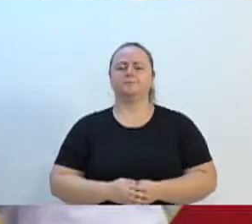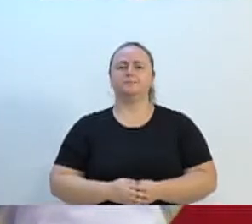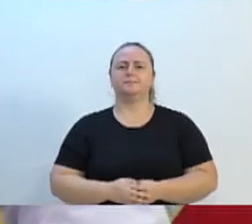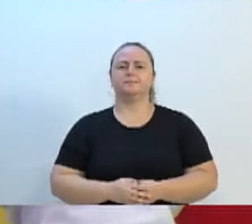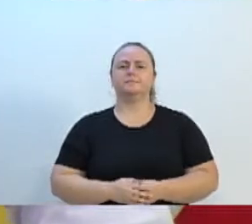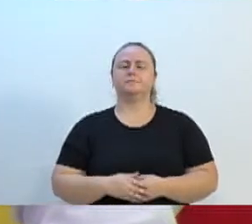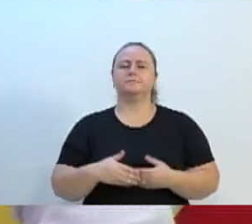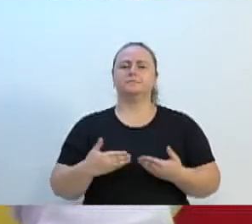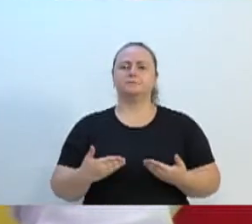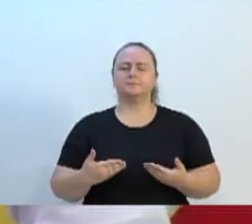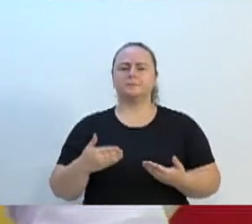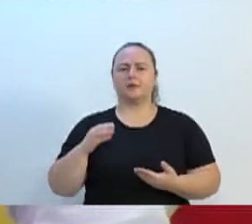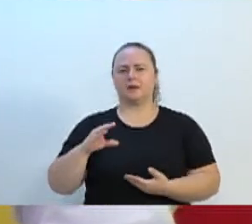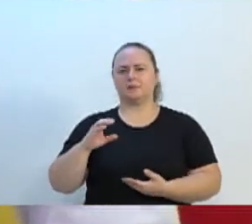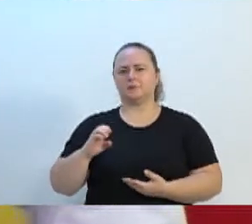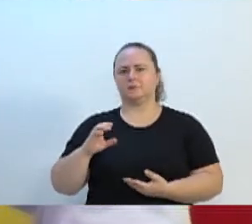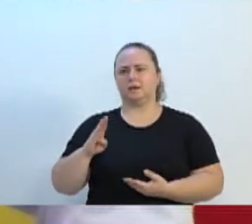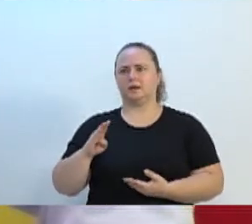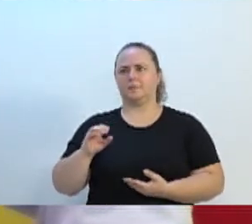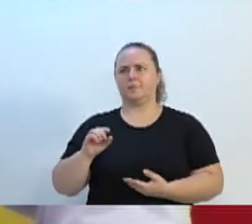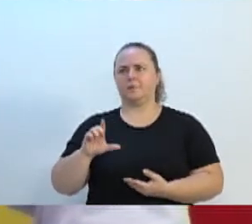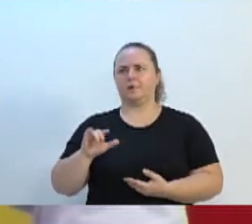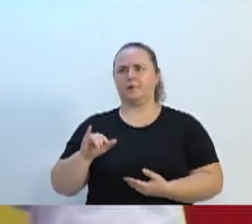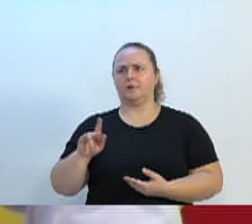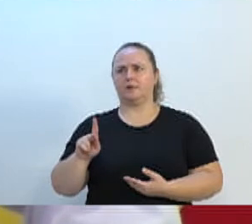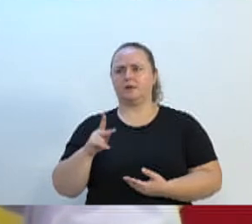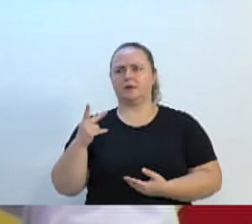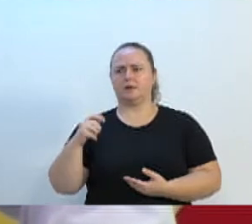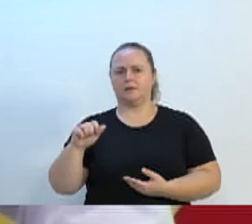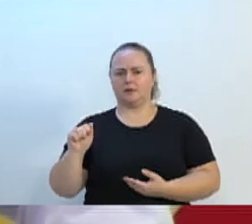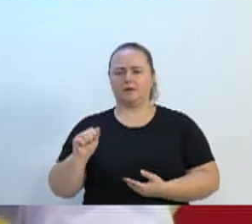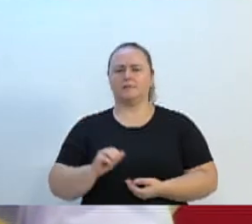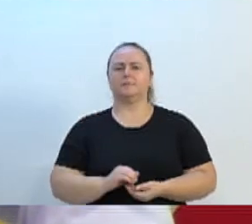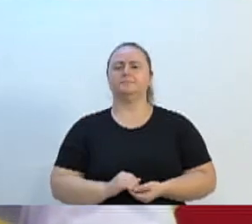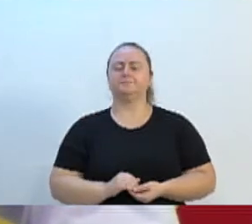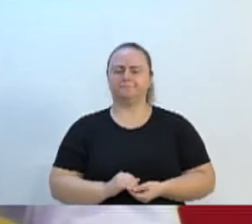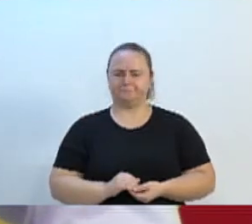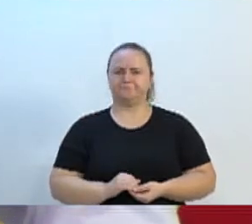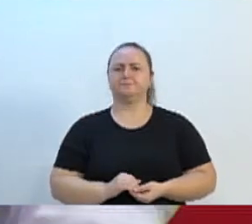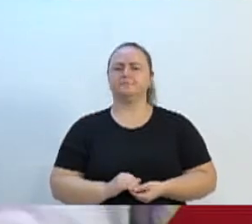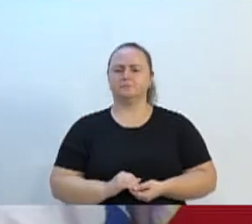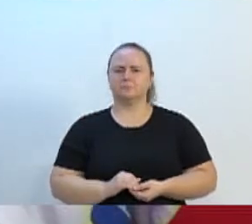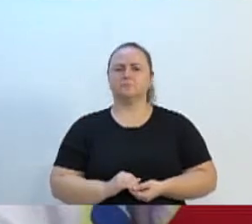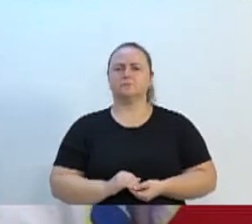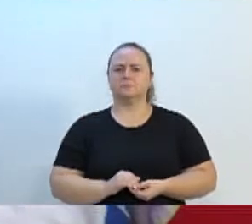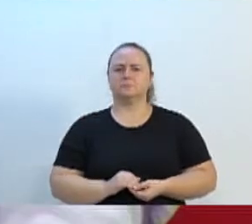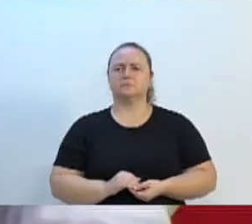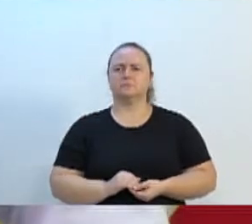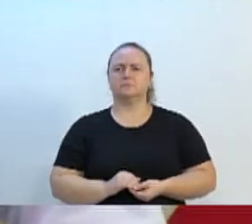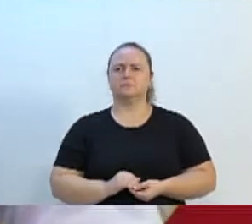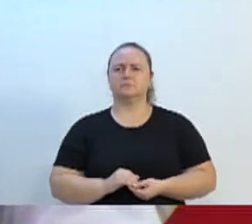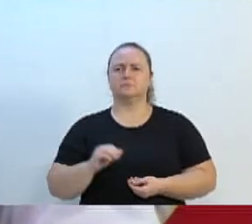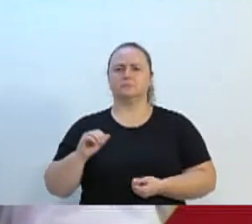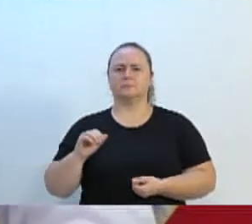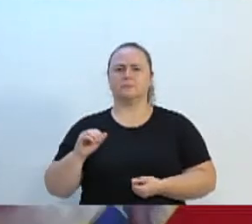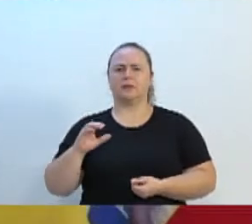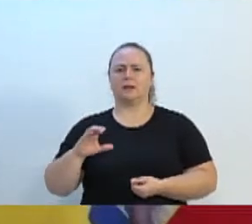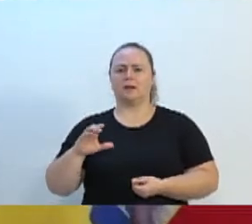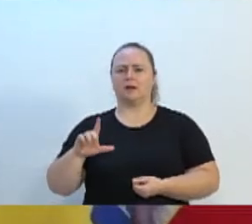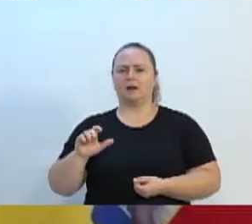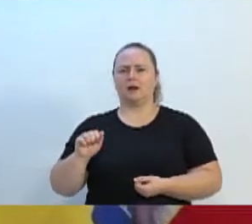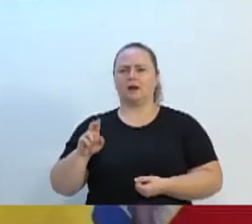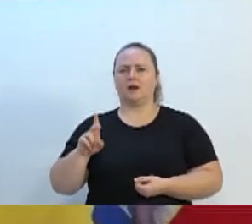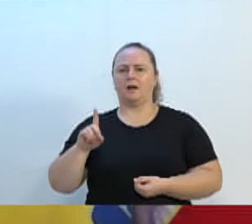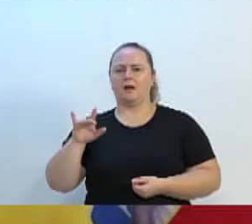Cebolinha, o Cebolinha da Ricardo Gheorghe, Cláudio e seu esposo, e